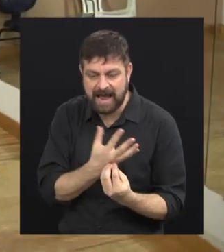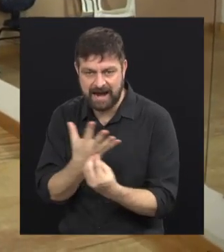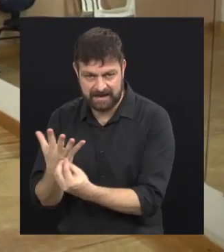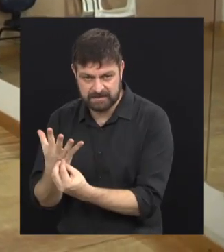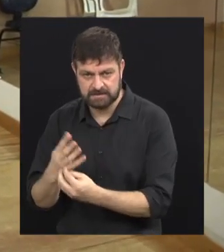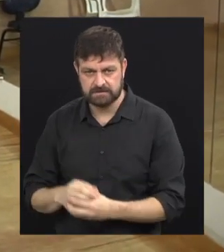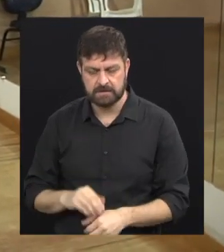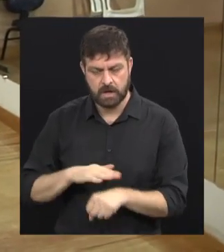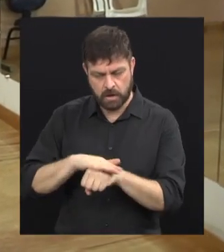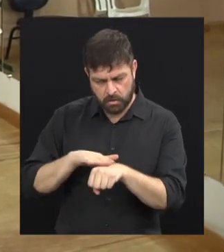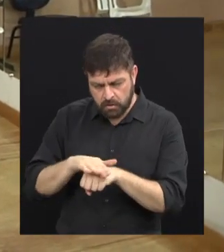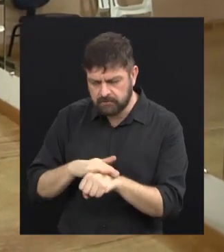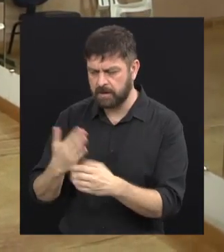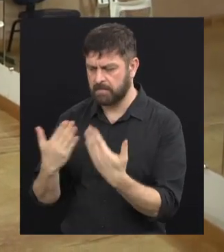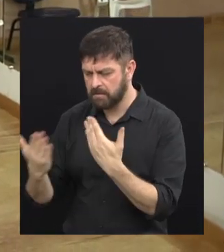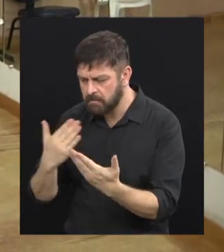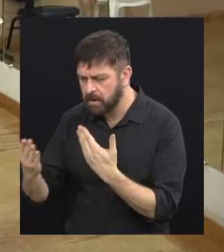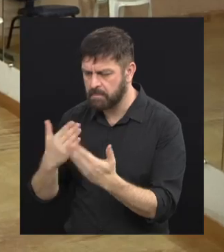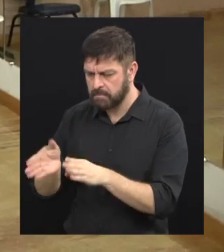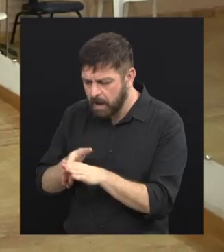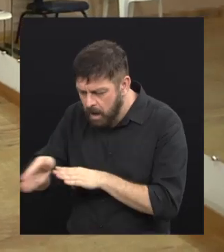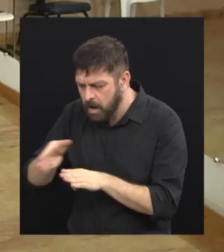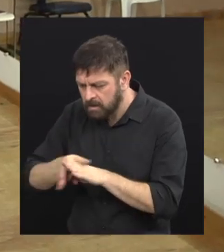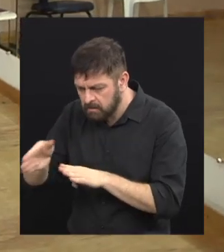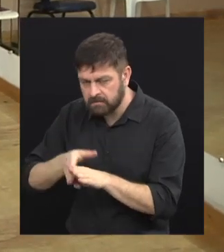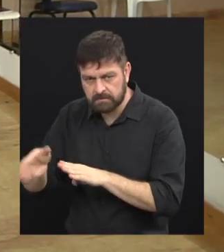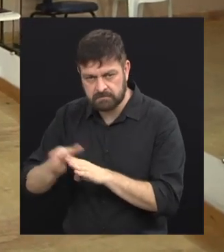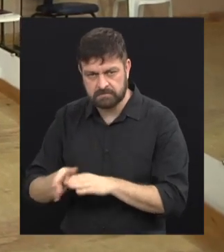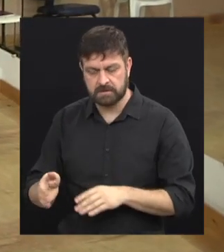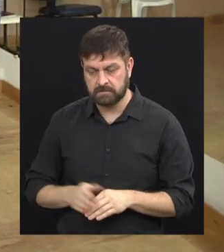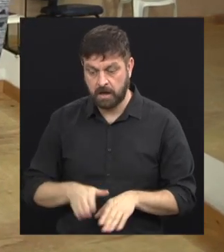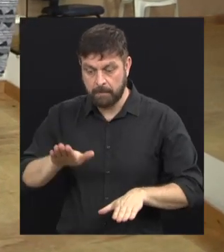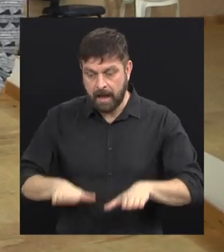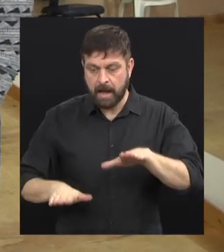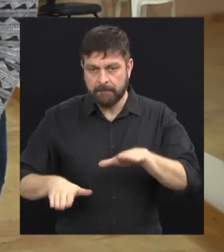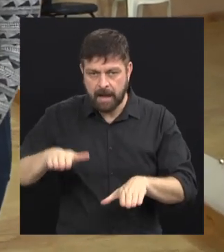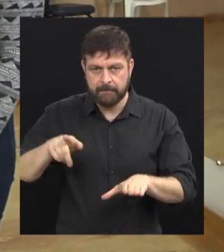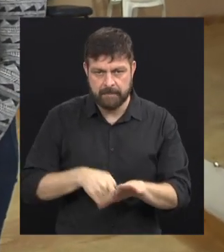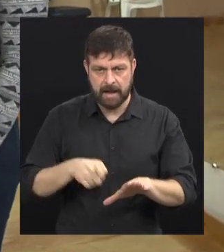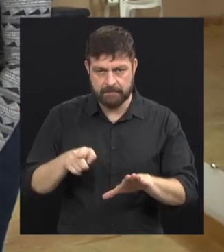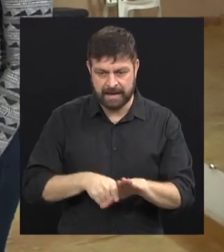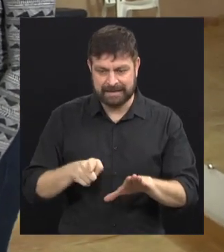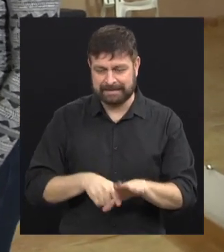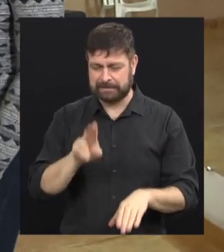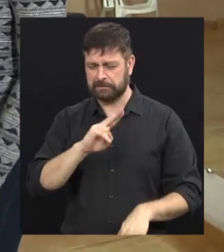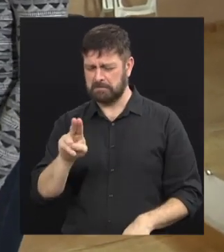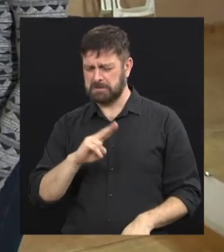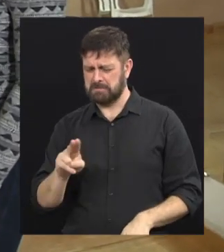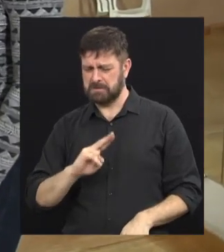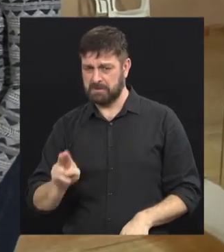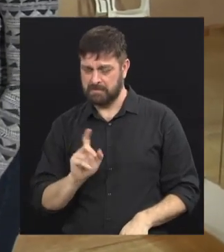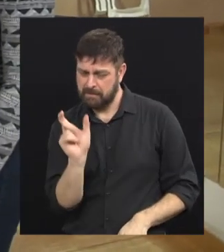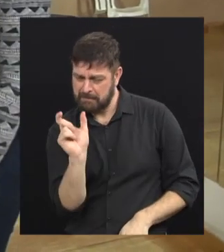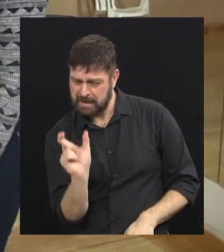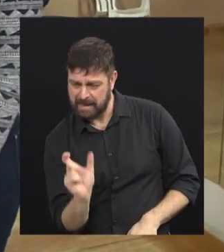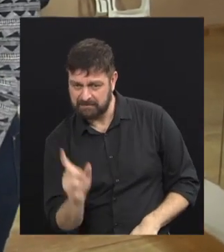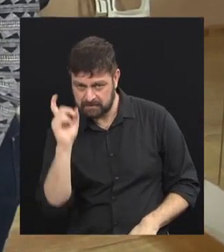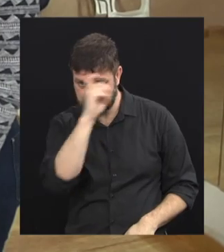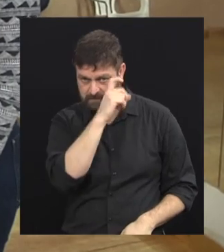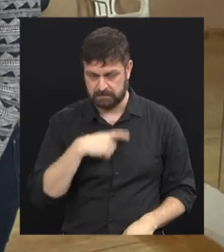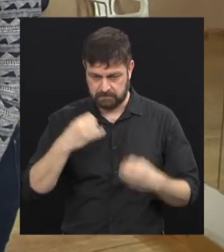Eu converso bastante com elas em relação a isso. O sapateado tem bastante nomes difíceis. Só que eu explico para elas.